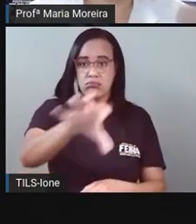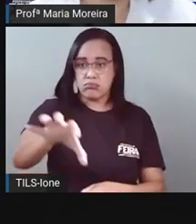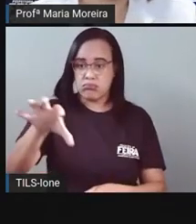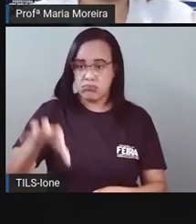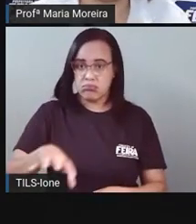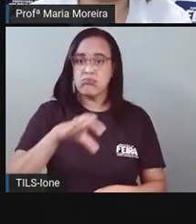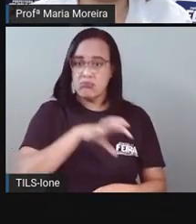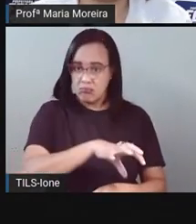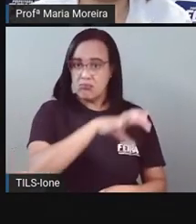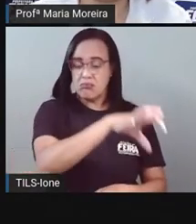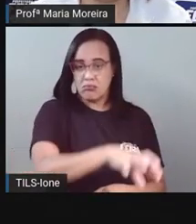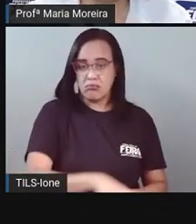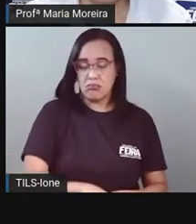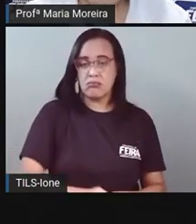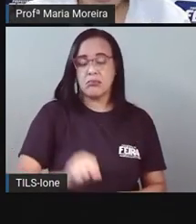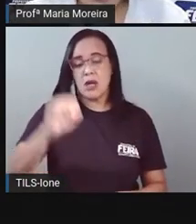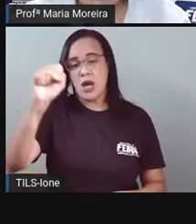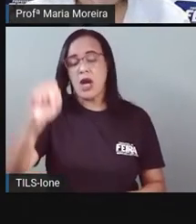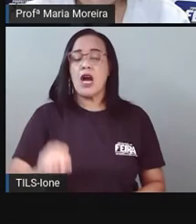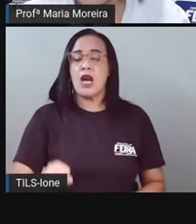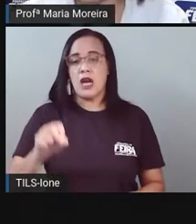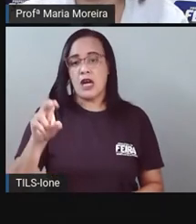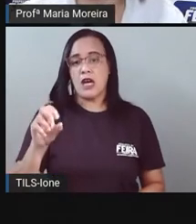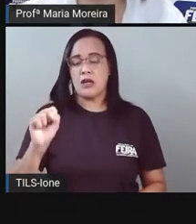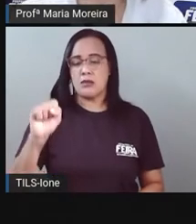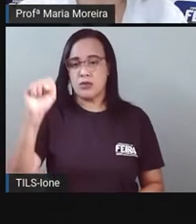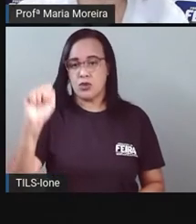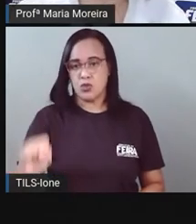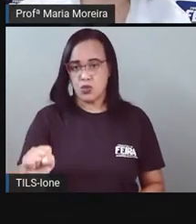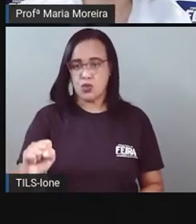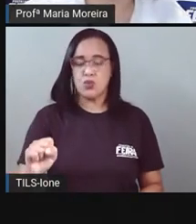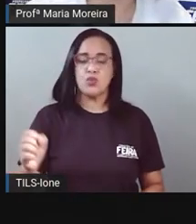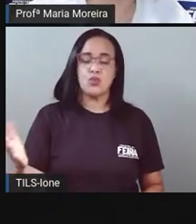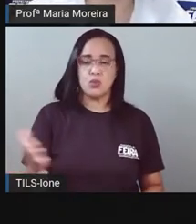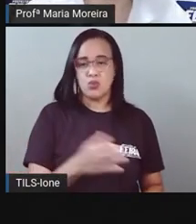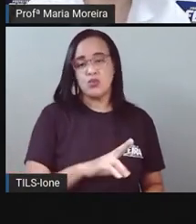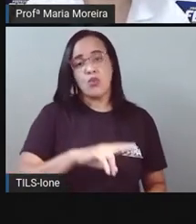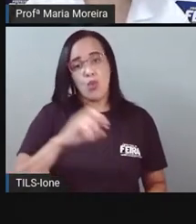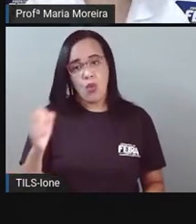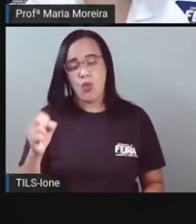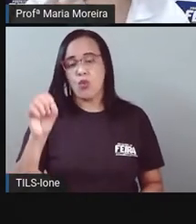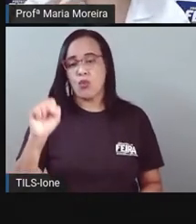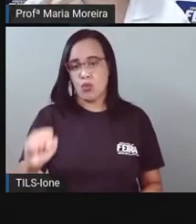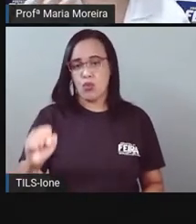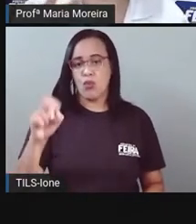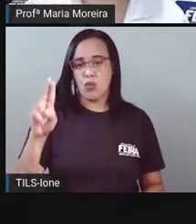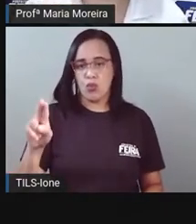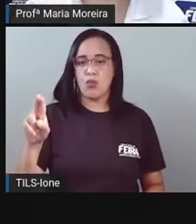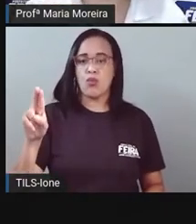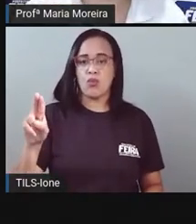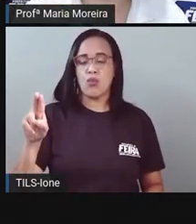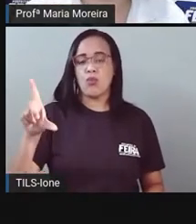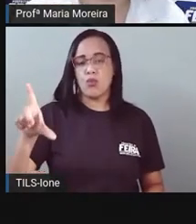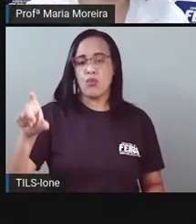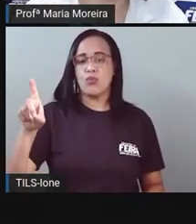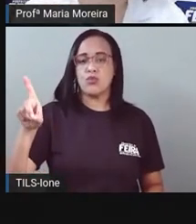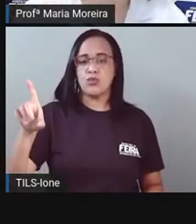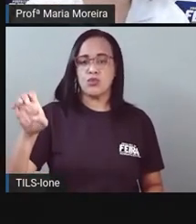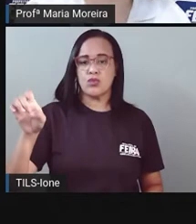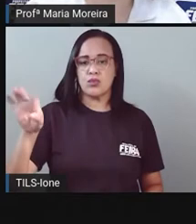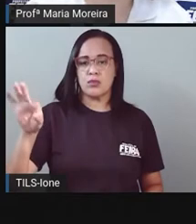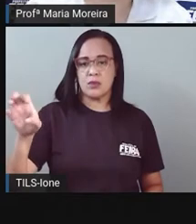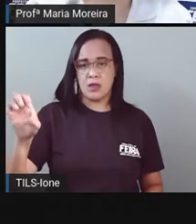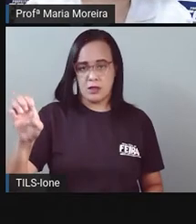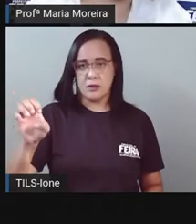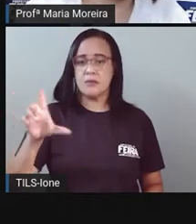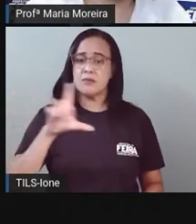e centro-oeste do país Aqui no nordeste, né? Não tem essa queda gradual da temperatura assim não Uma coisa